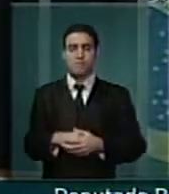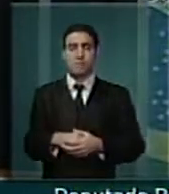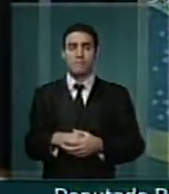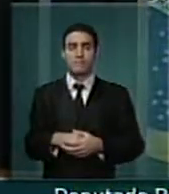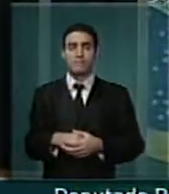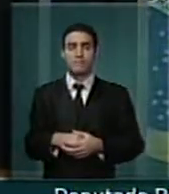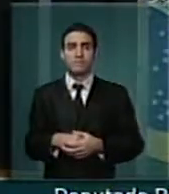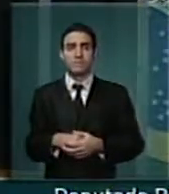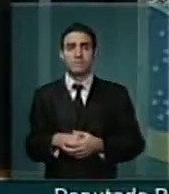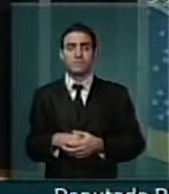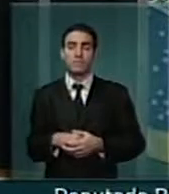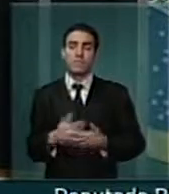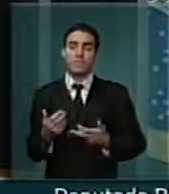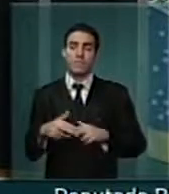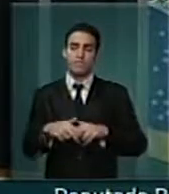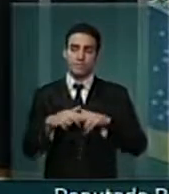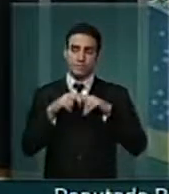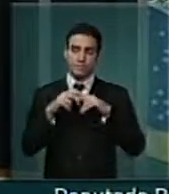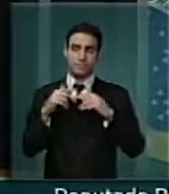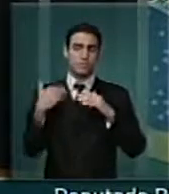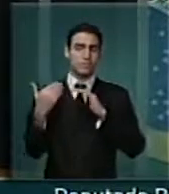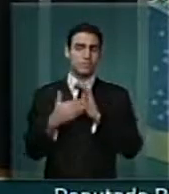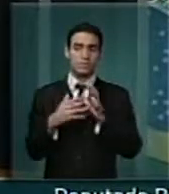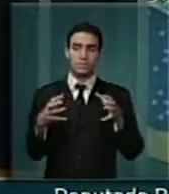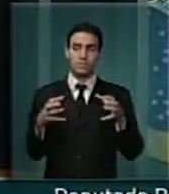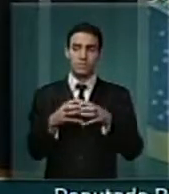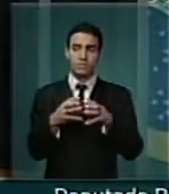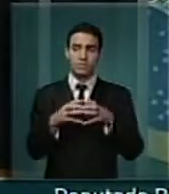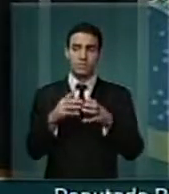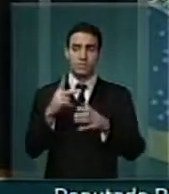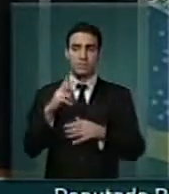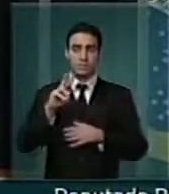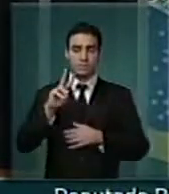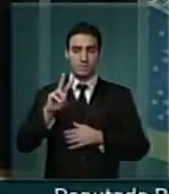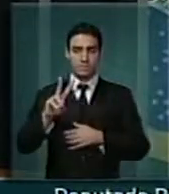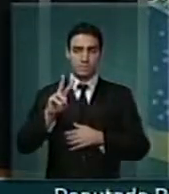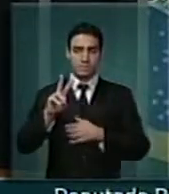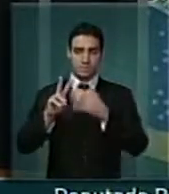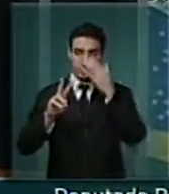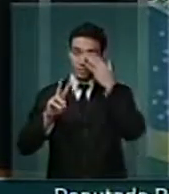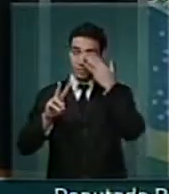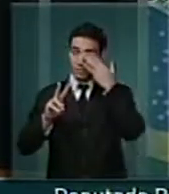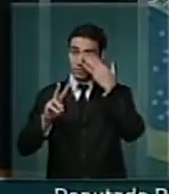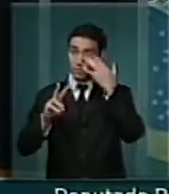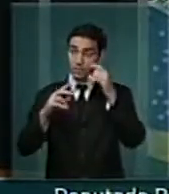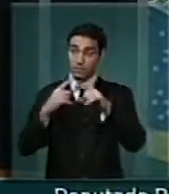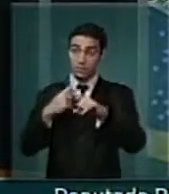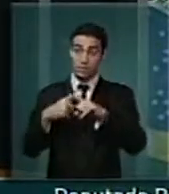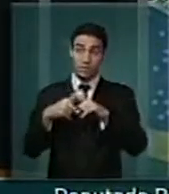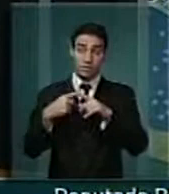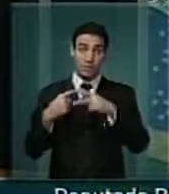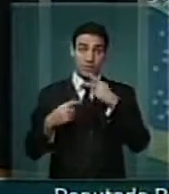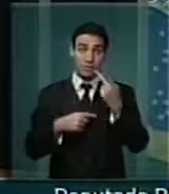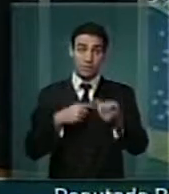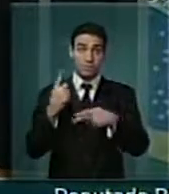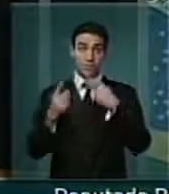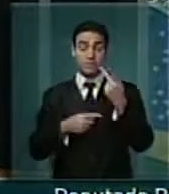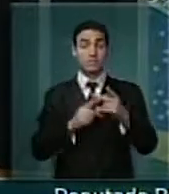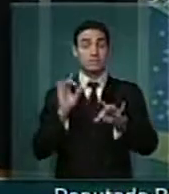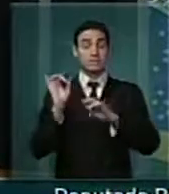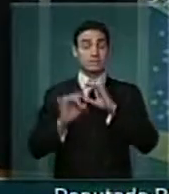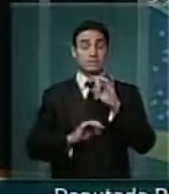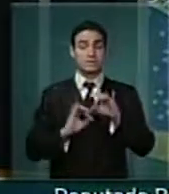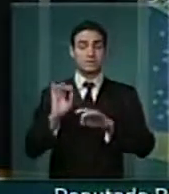e somo-me, portanto, a toda a bancada do Partido Verde, pela qual falo, em